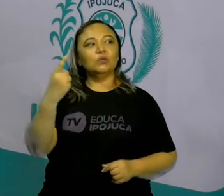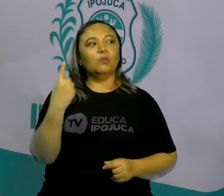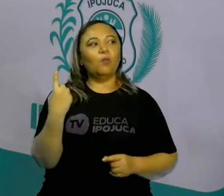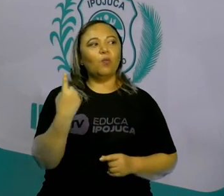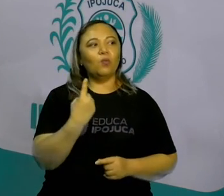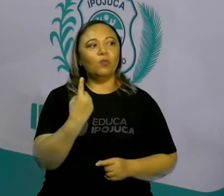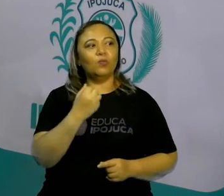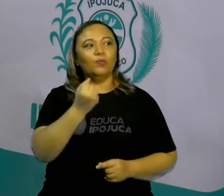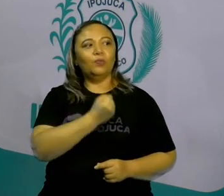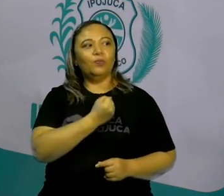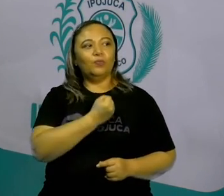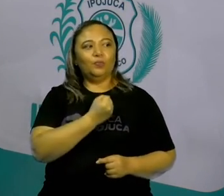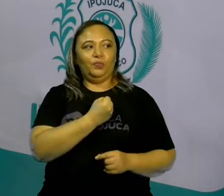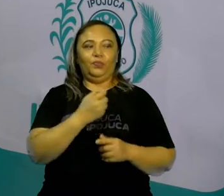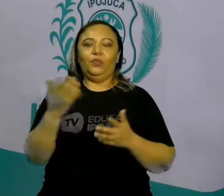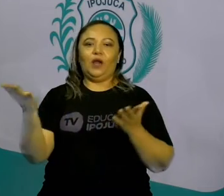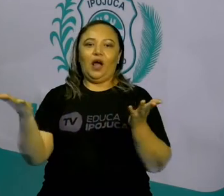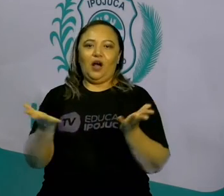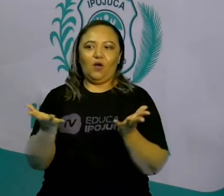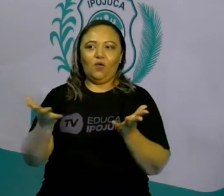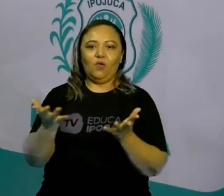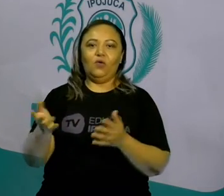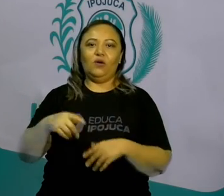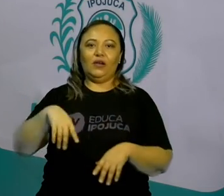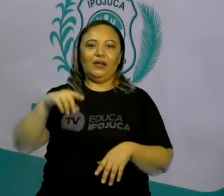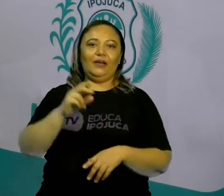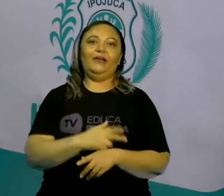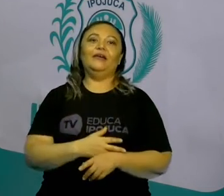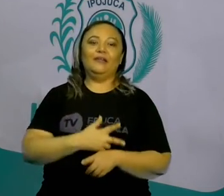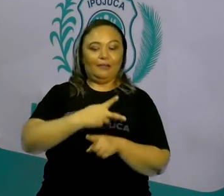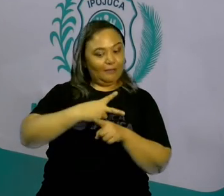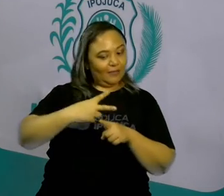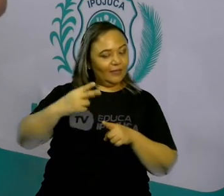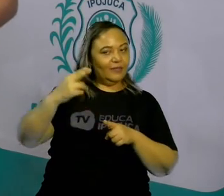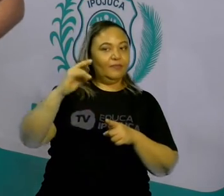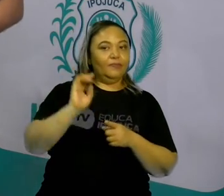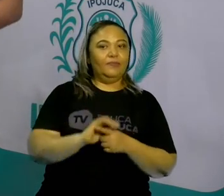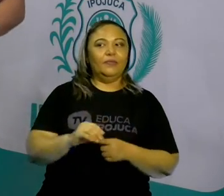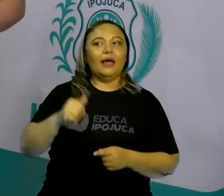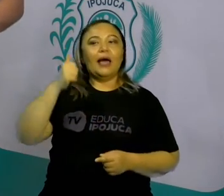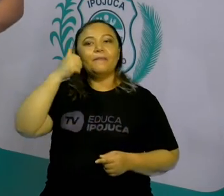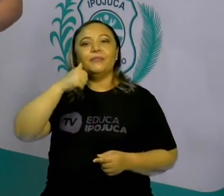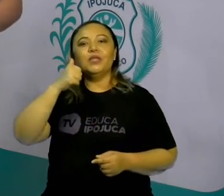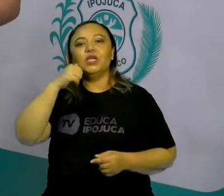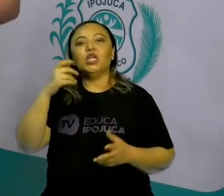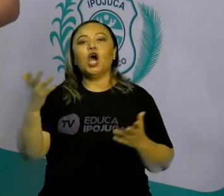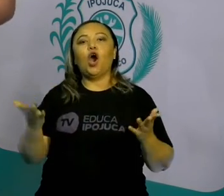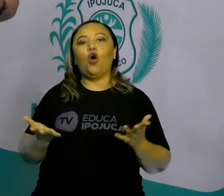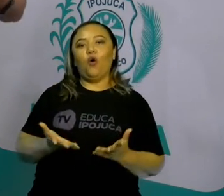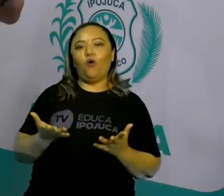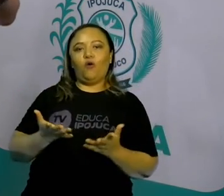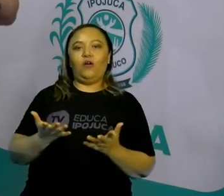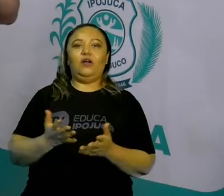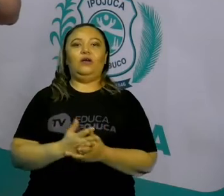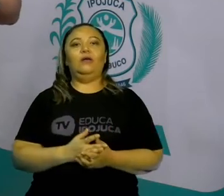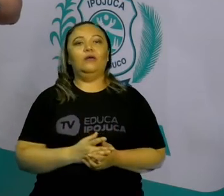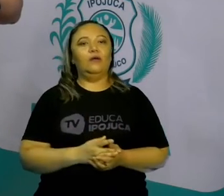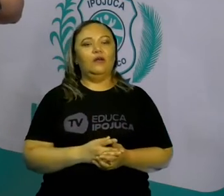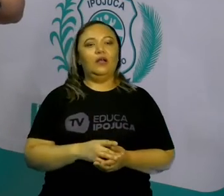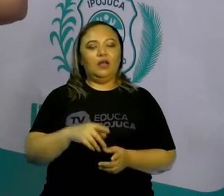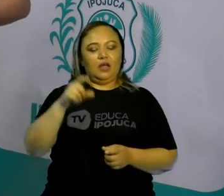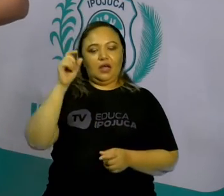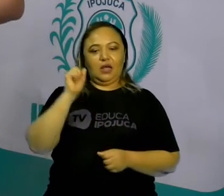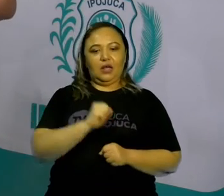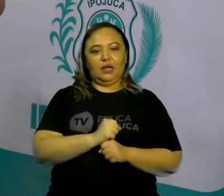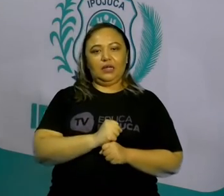Olha aí. Tem errado, mas agora já passou na frente para a Julieta. Julieta, então. Qual a chance de você encontrar uma banana